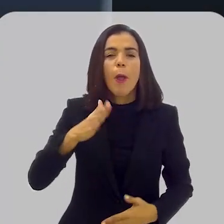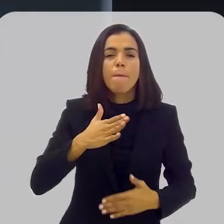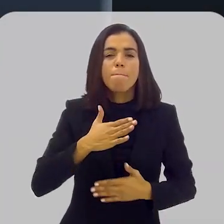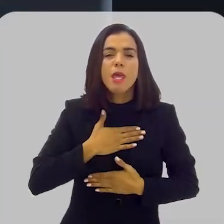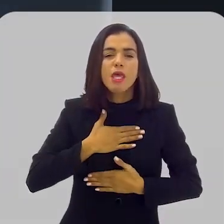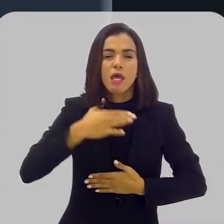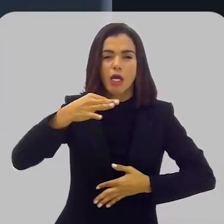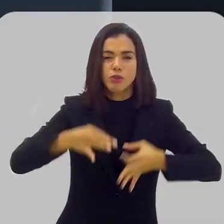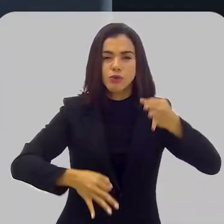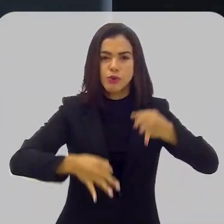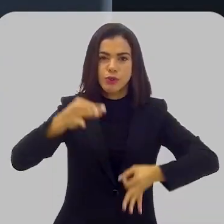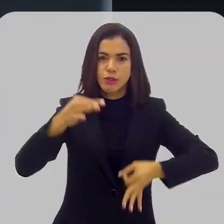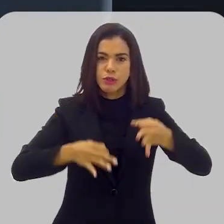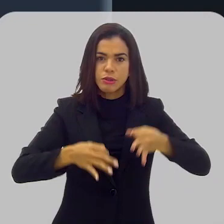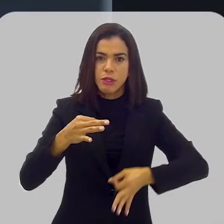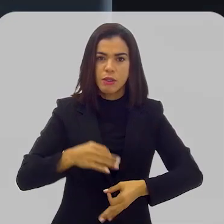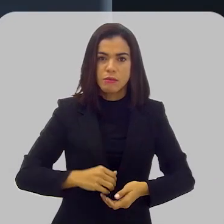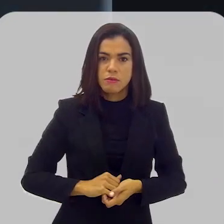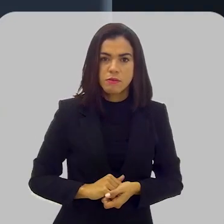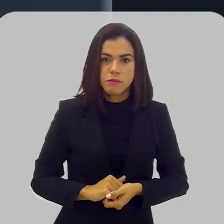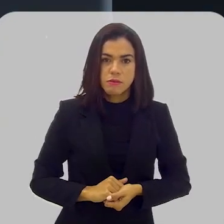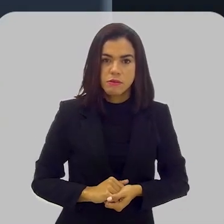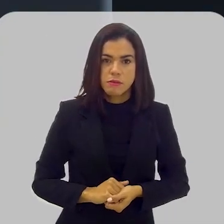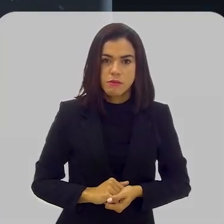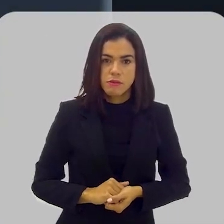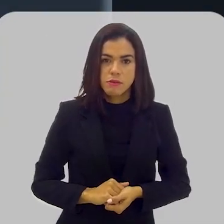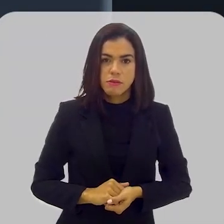só em mim fizessem justiça.